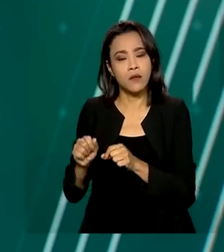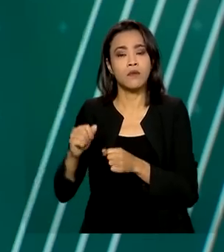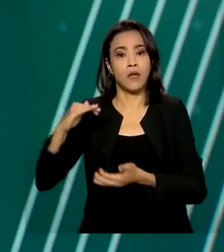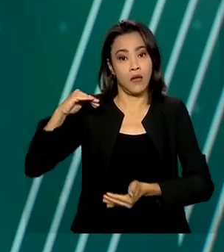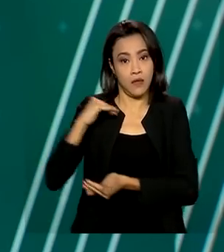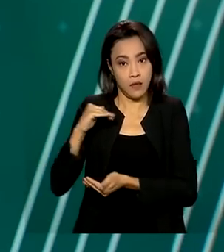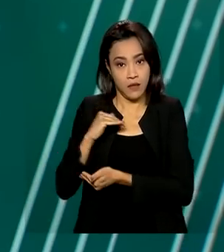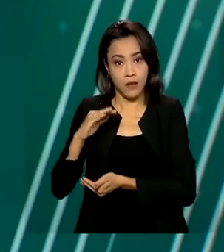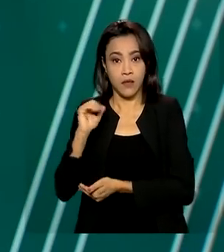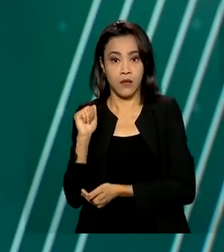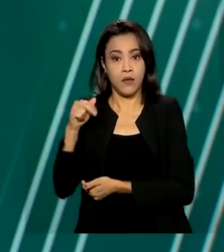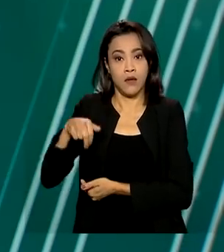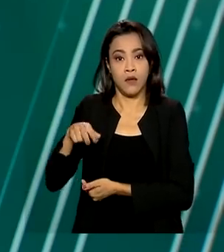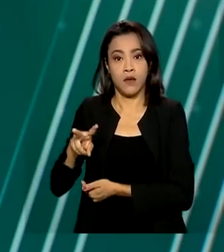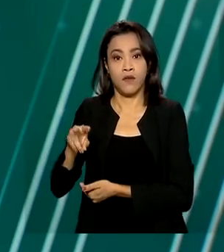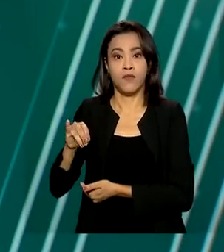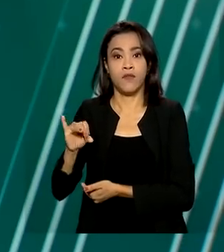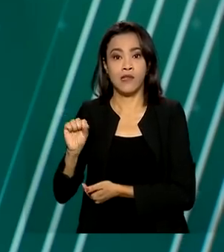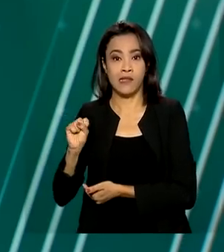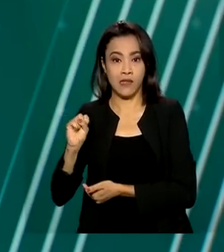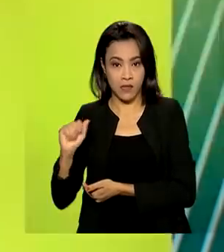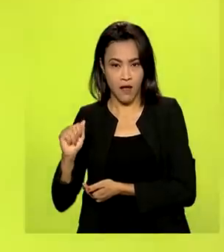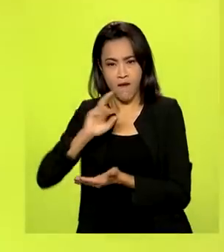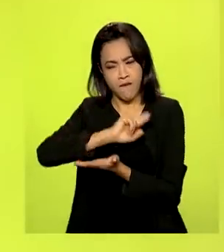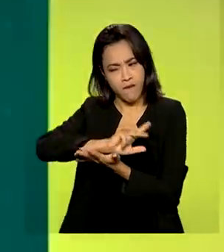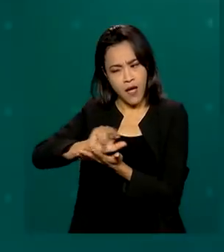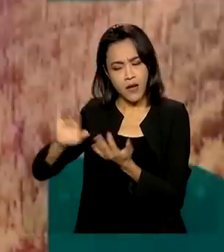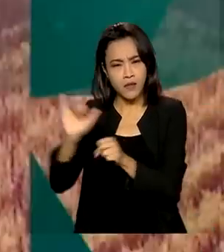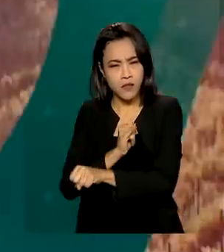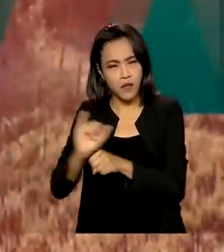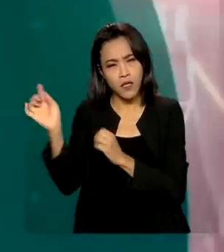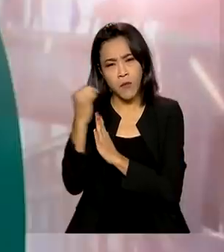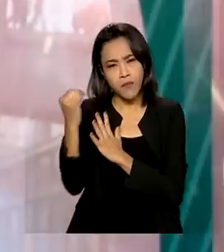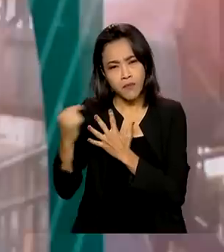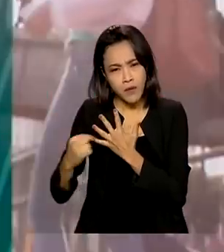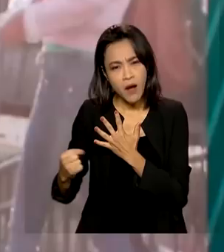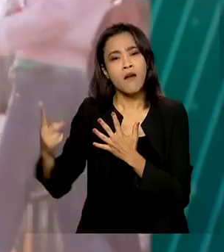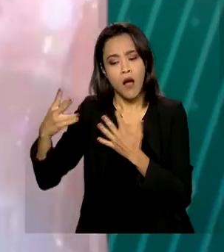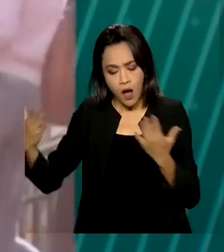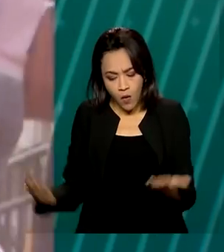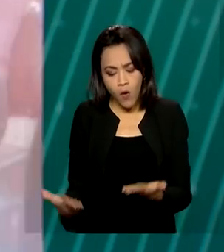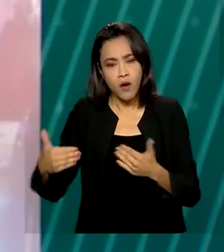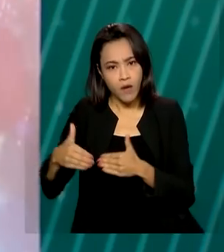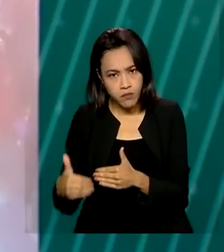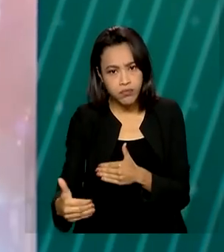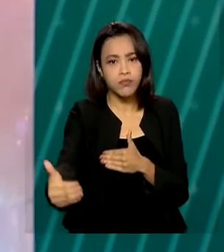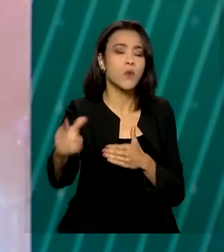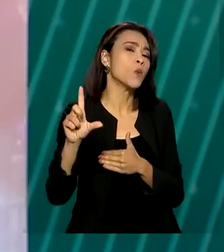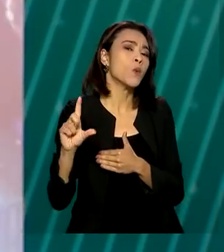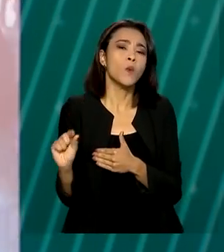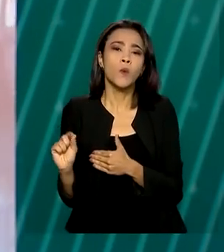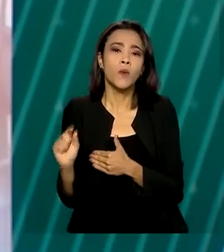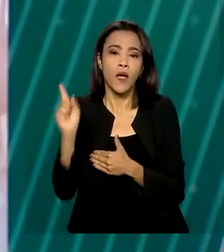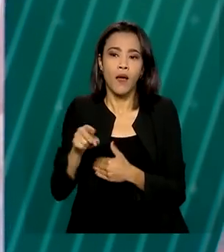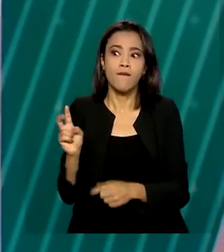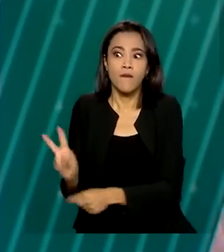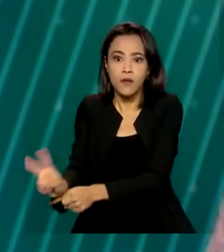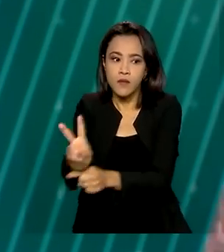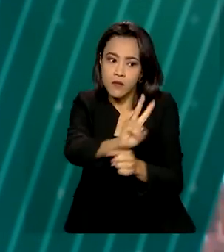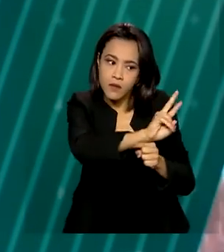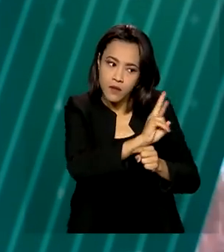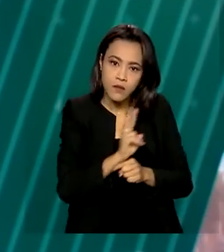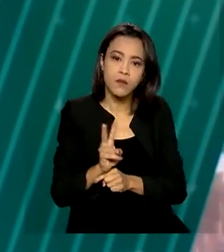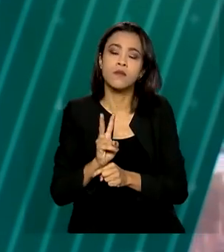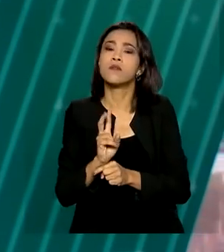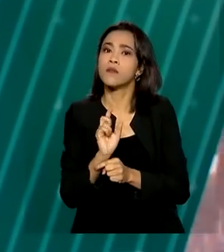Vigilância Sanitária, Anvisa, várias medidas devem ser tomadas a partir de agora. Entre elas, a fiscalização e